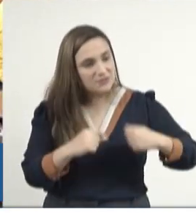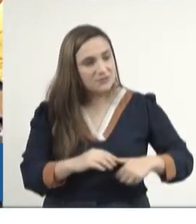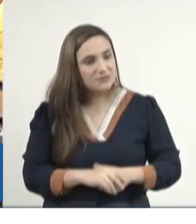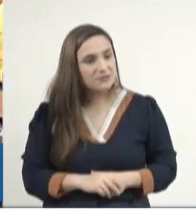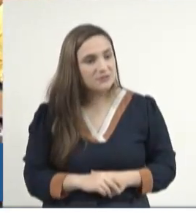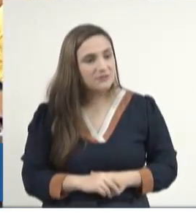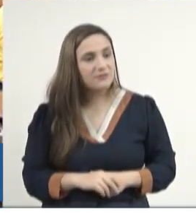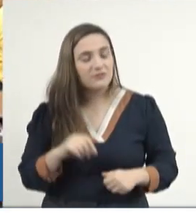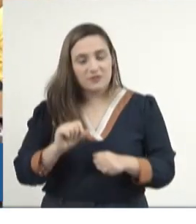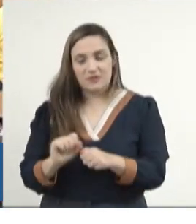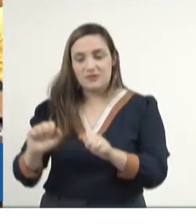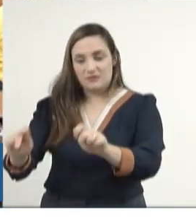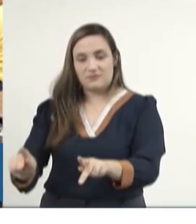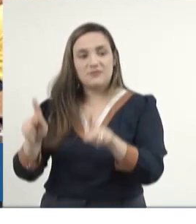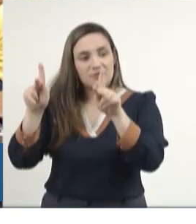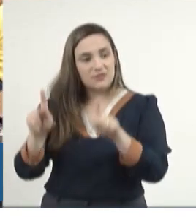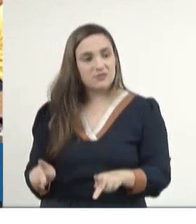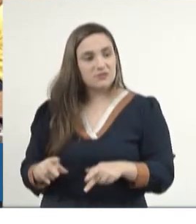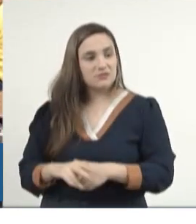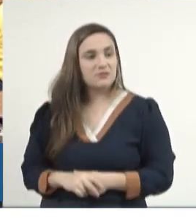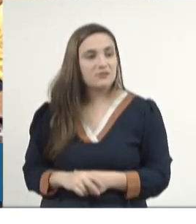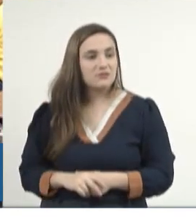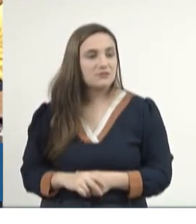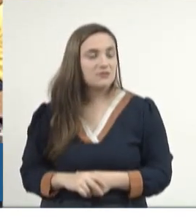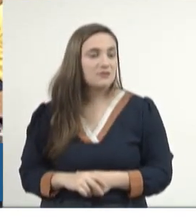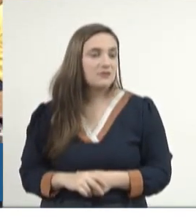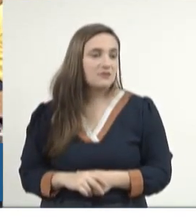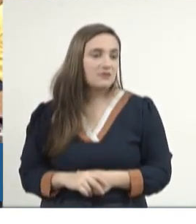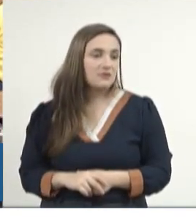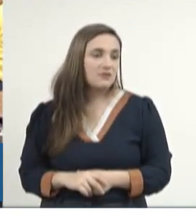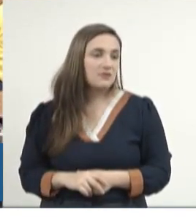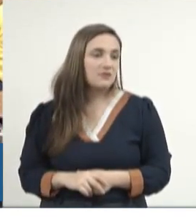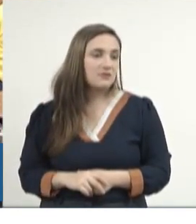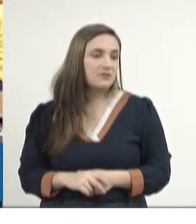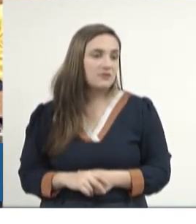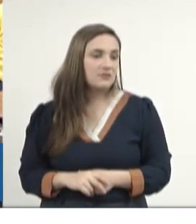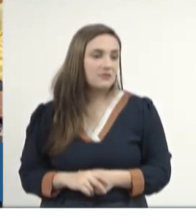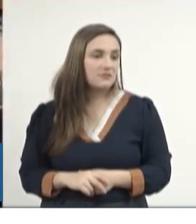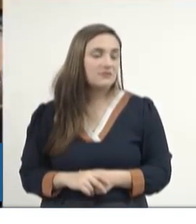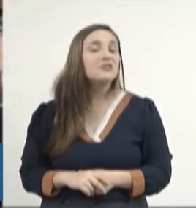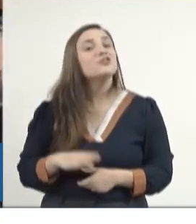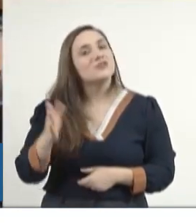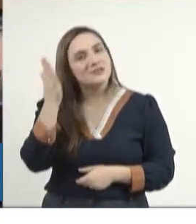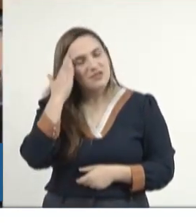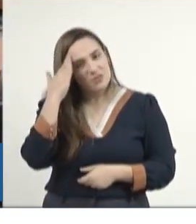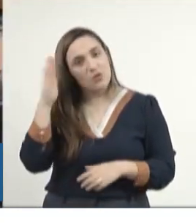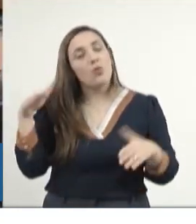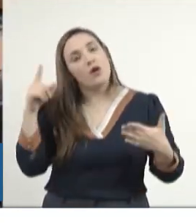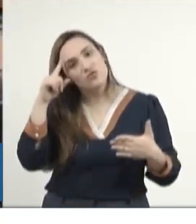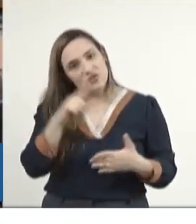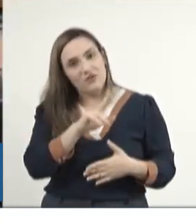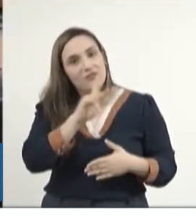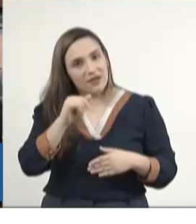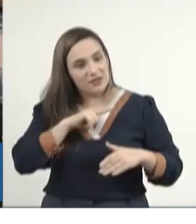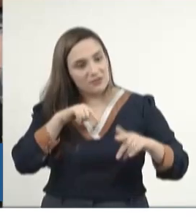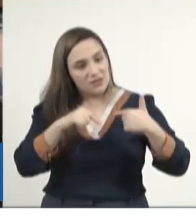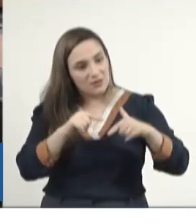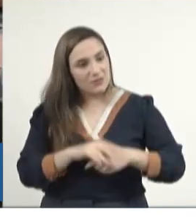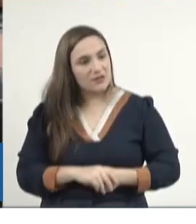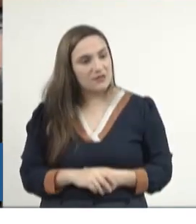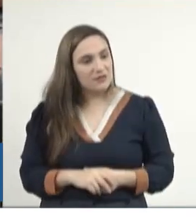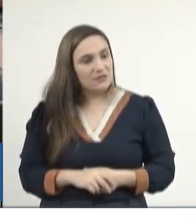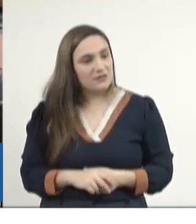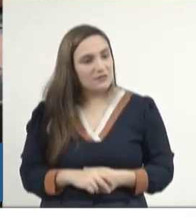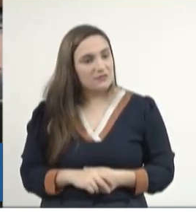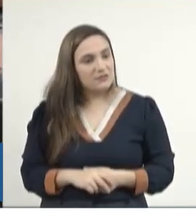chegamos na audiência e eu gostaria de, aqui na audiência, a gente já ter a data que vai acontecer aquela ação. para, naquela